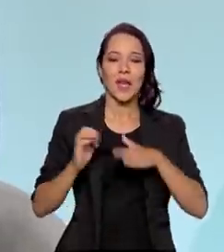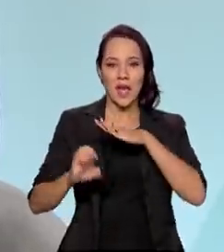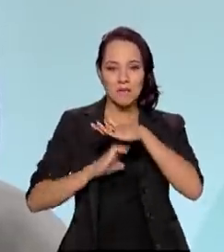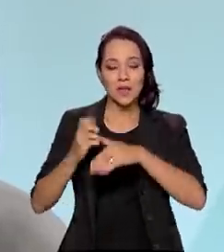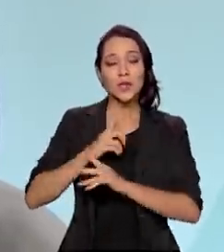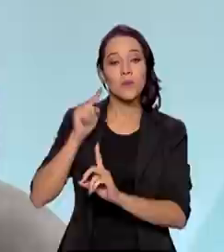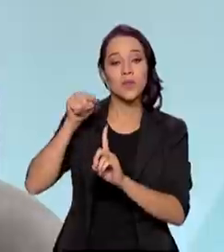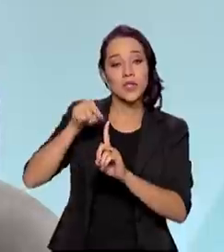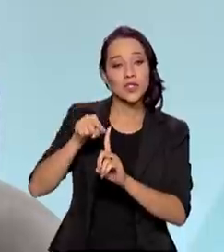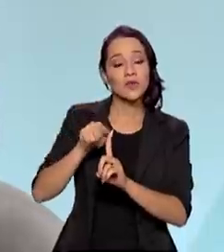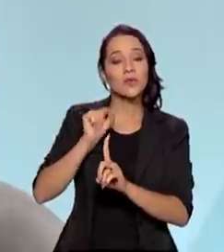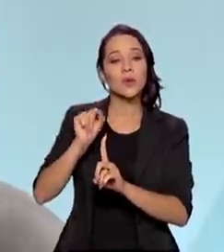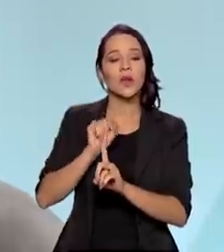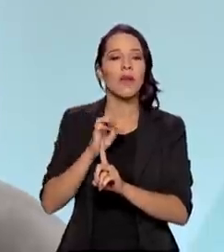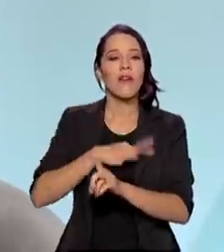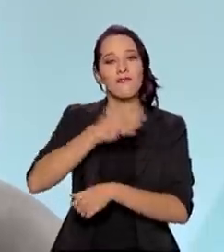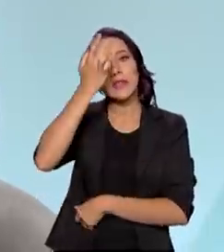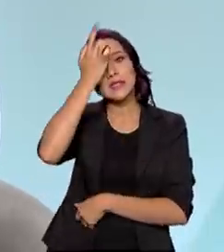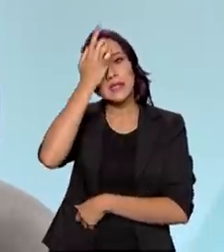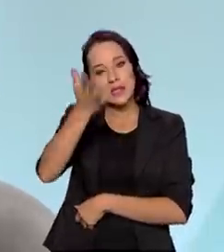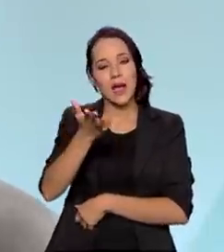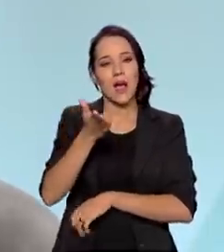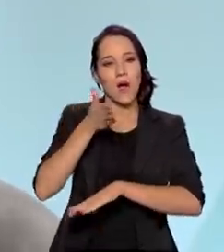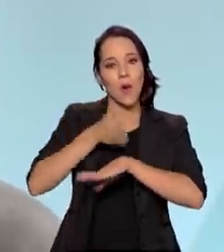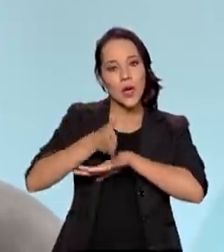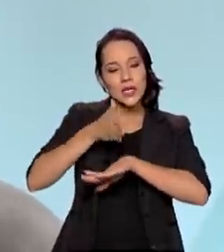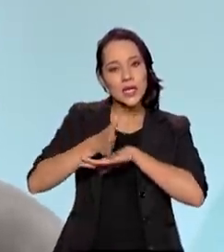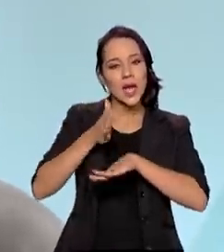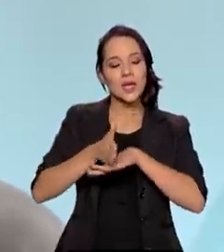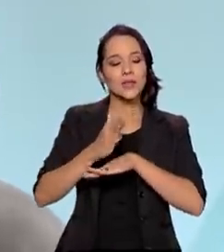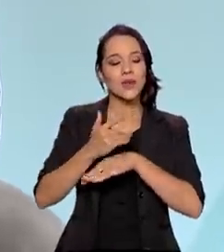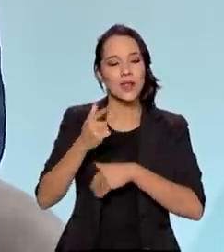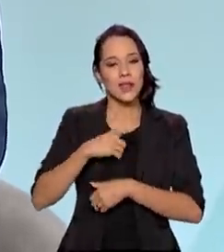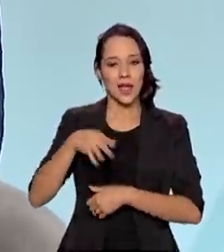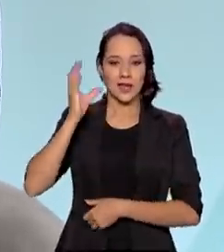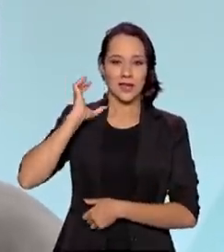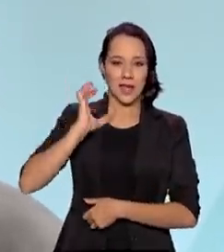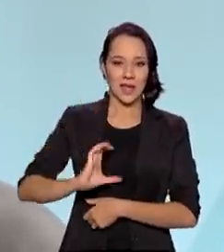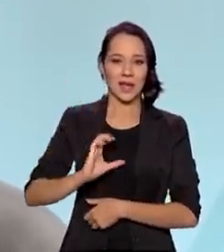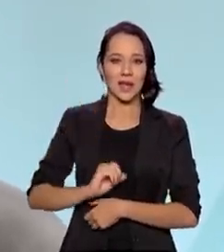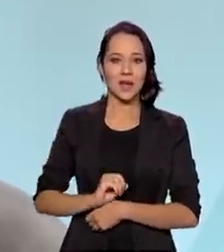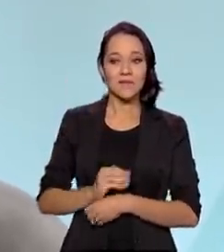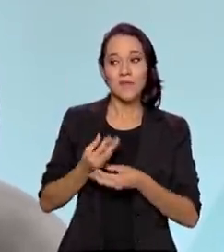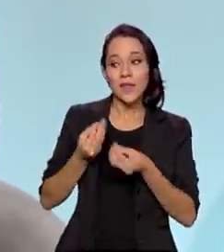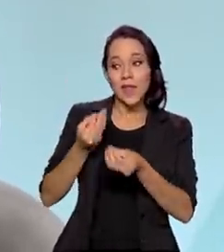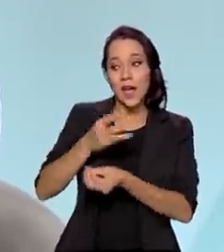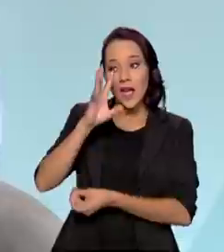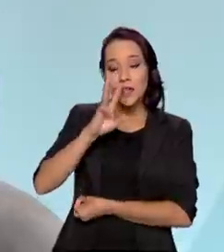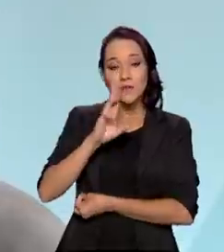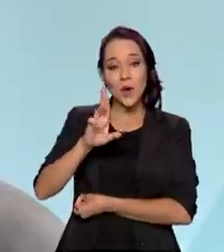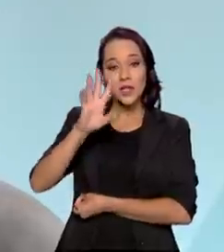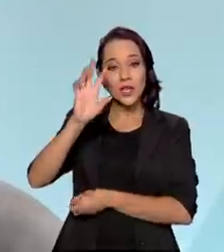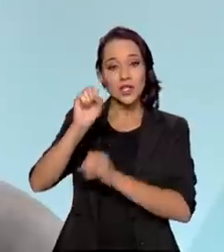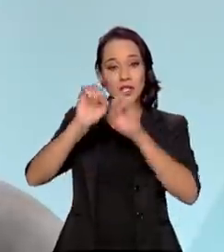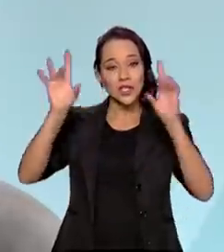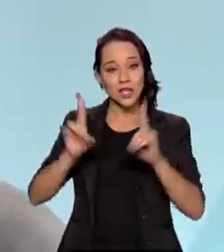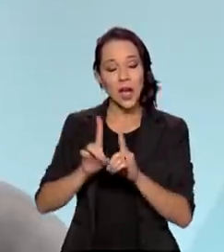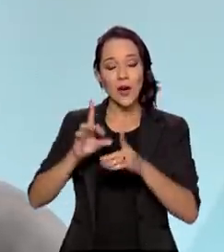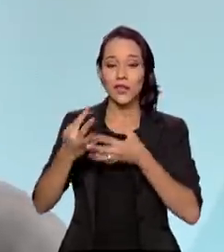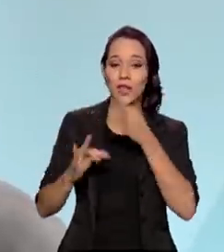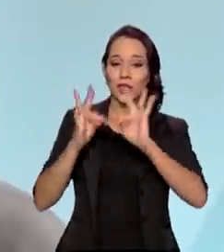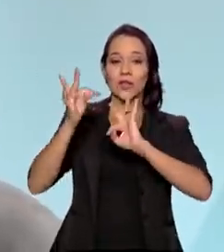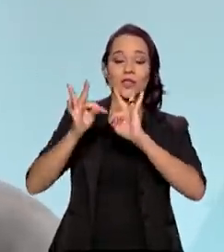tem como missão institucional facilitar o exercício da cidadania, prover solução digital, tecnologia,